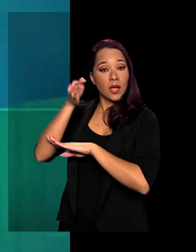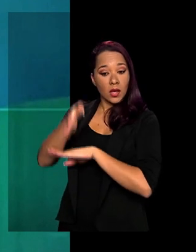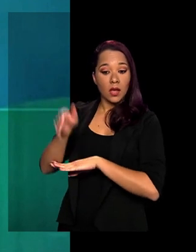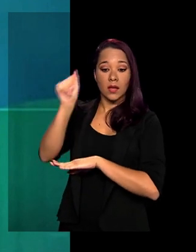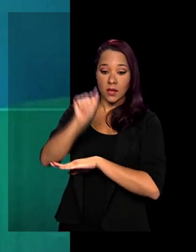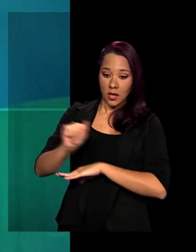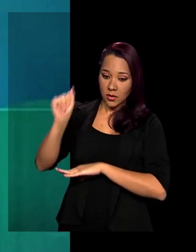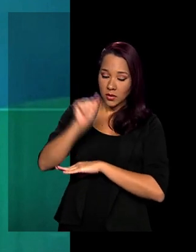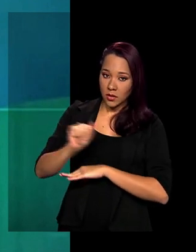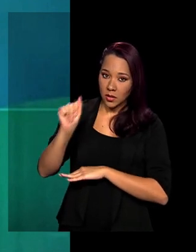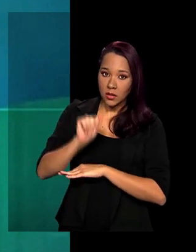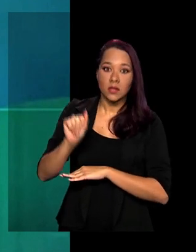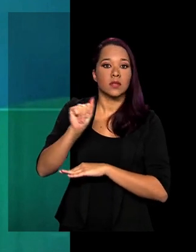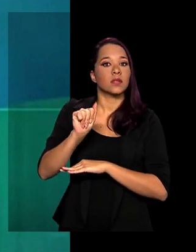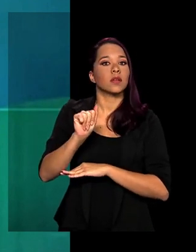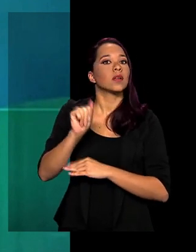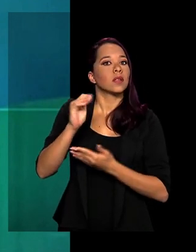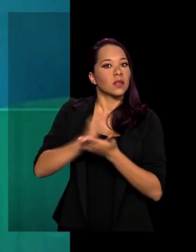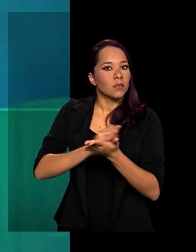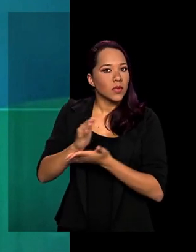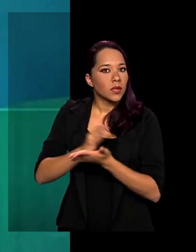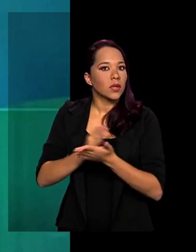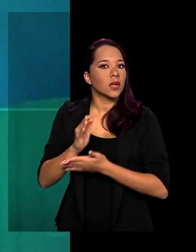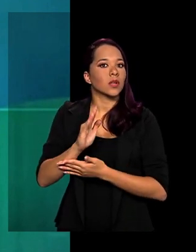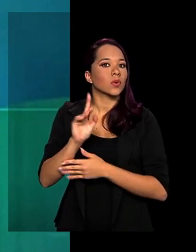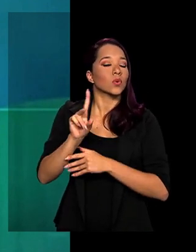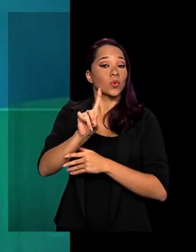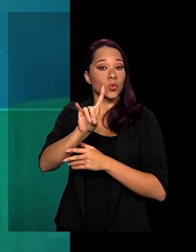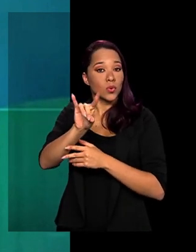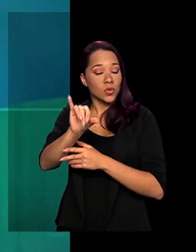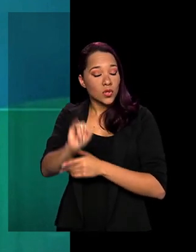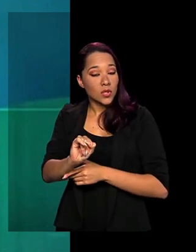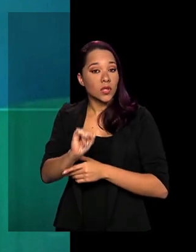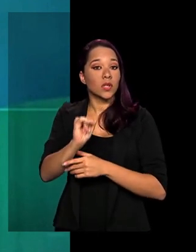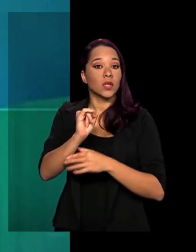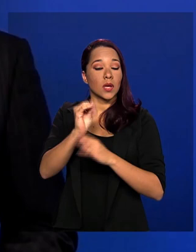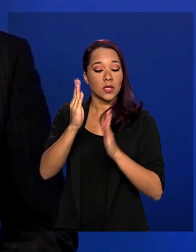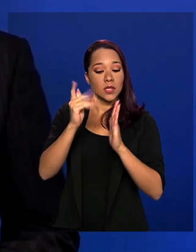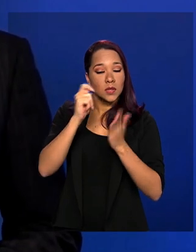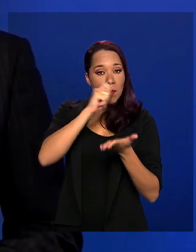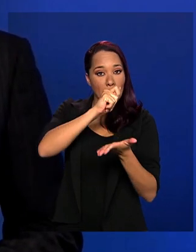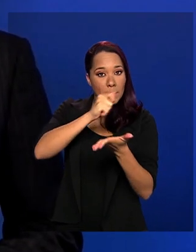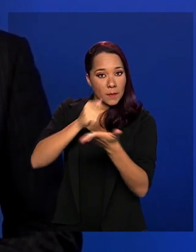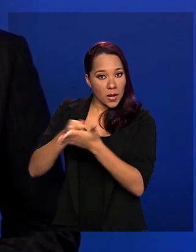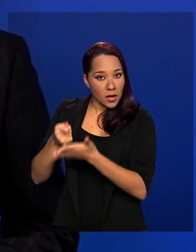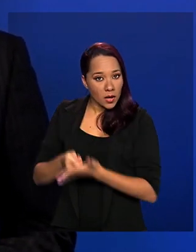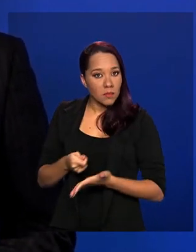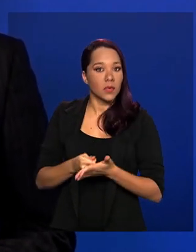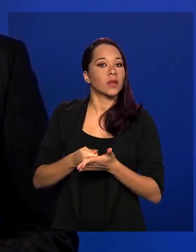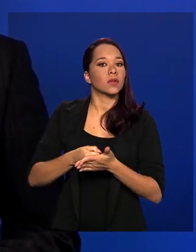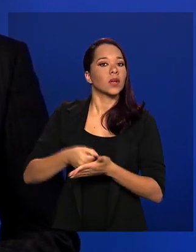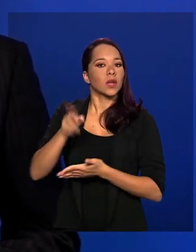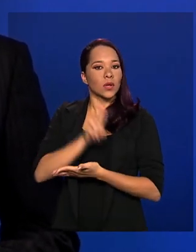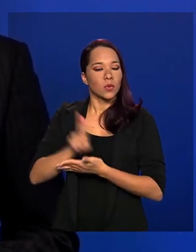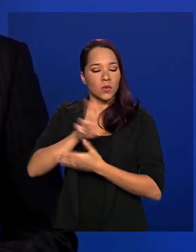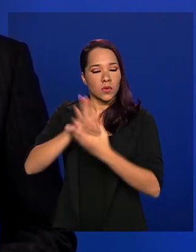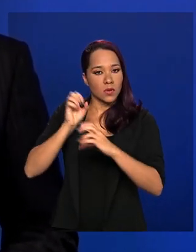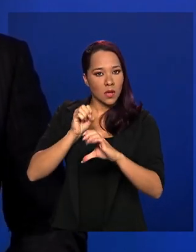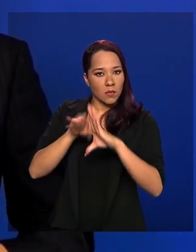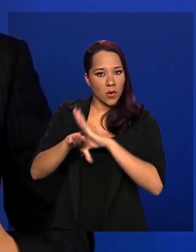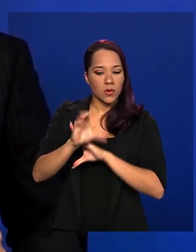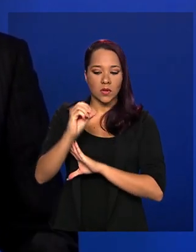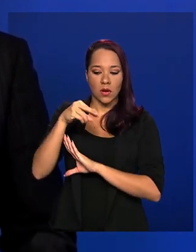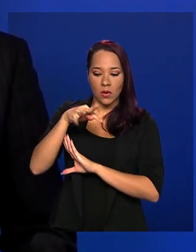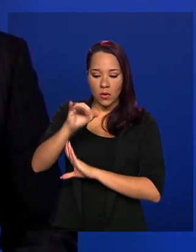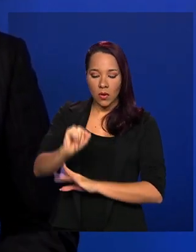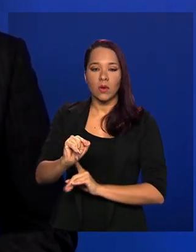de acordo com o dia de pagamento, via depósito em conta,